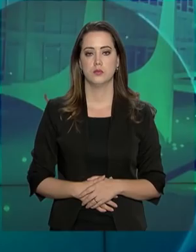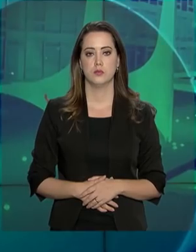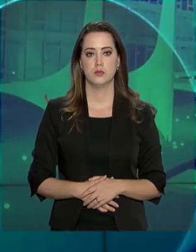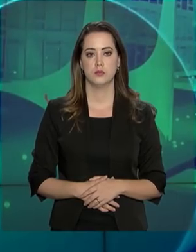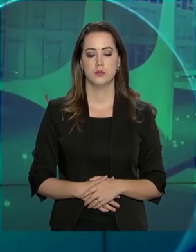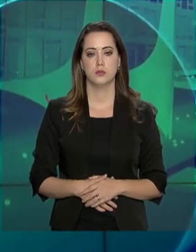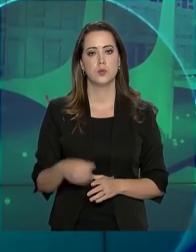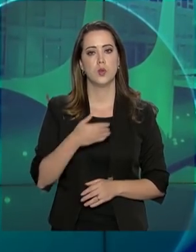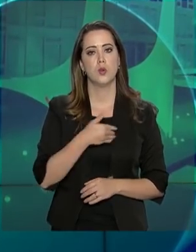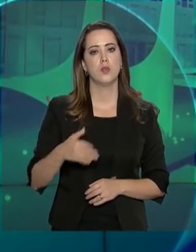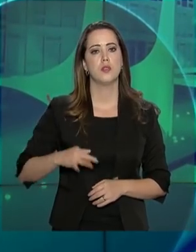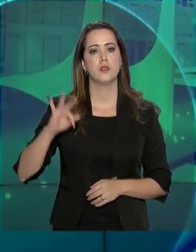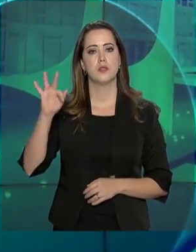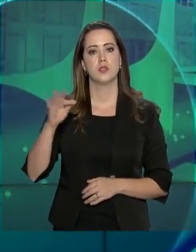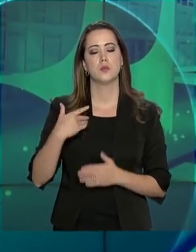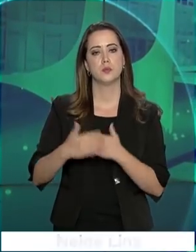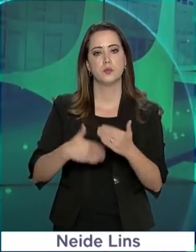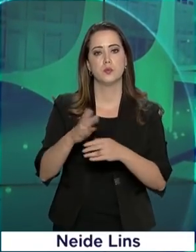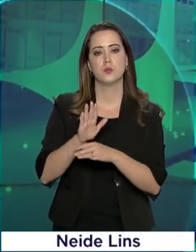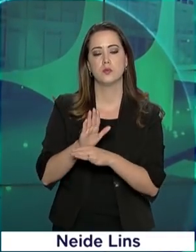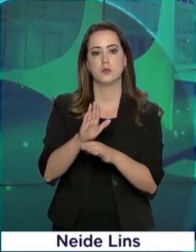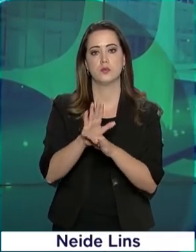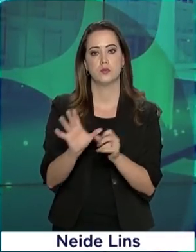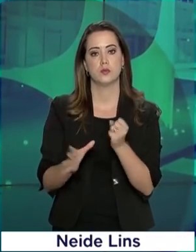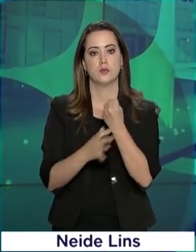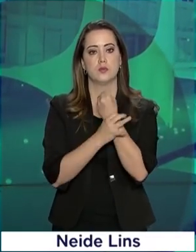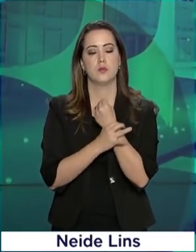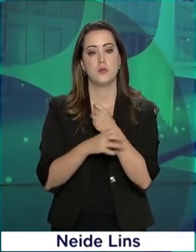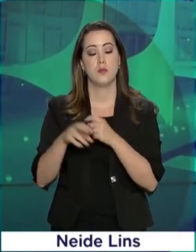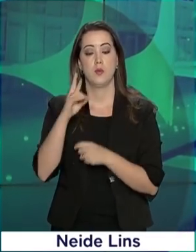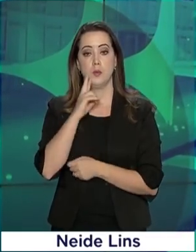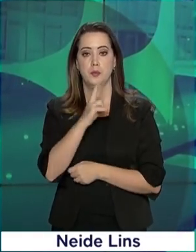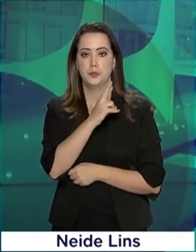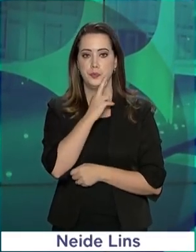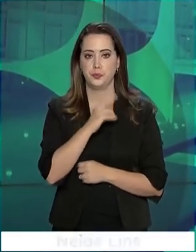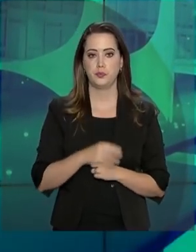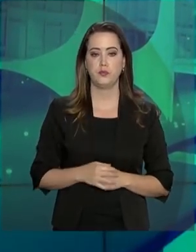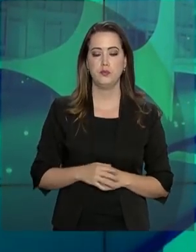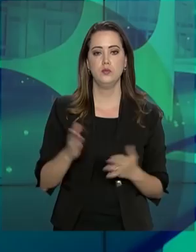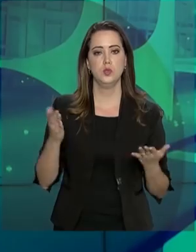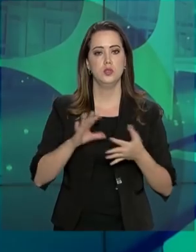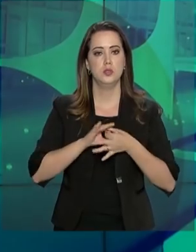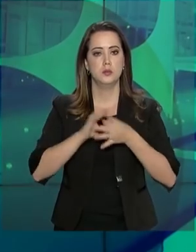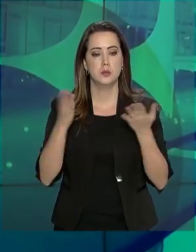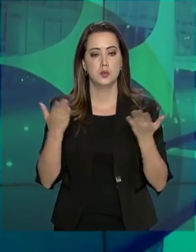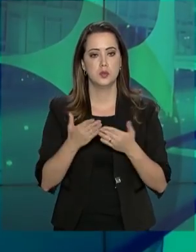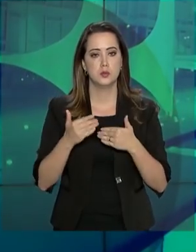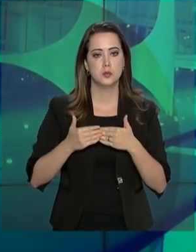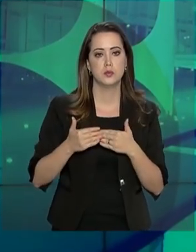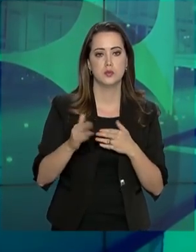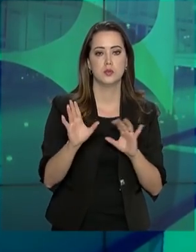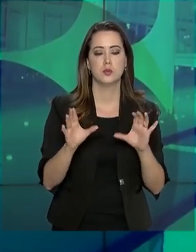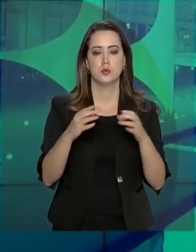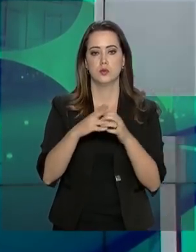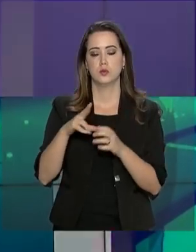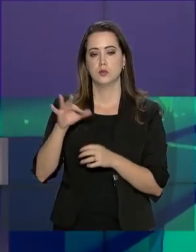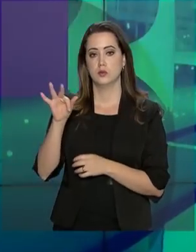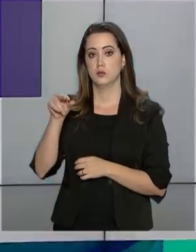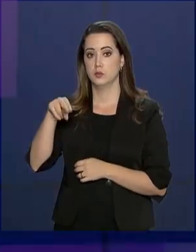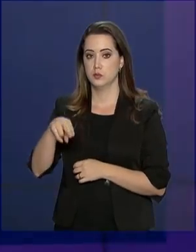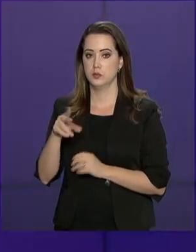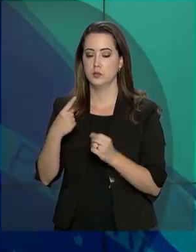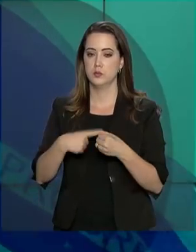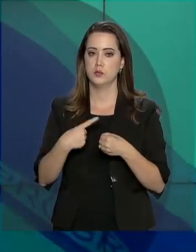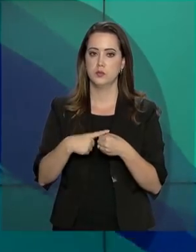O governo federal vai continuar apoiando a segurança no estado de Roraima. Foi autorizada hoje a permanência da Força